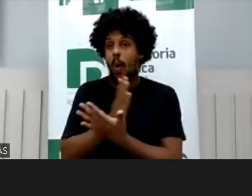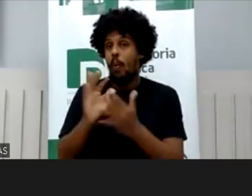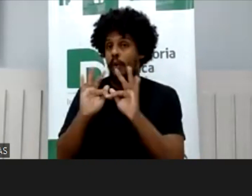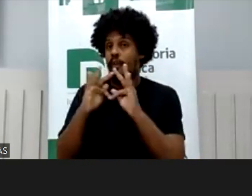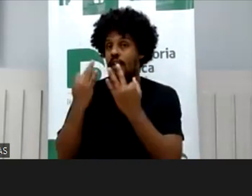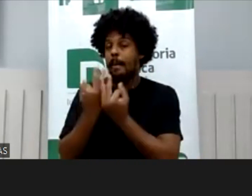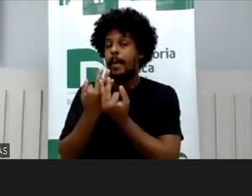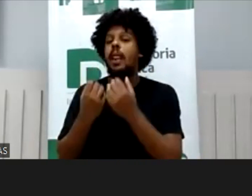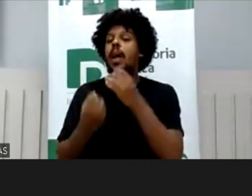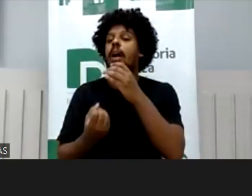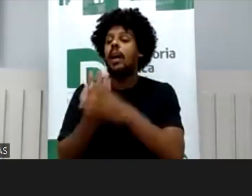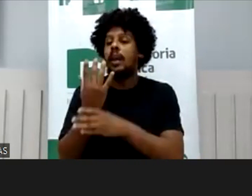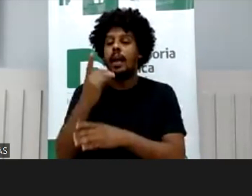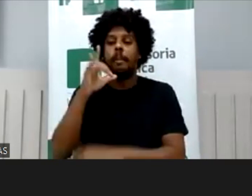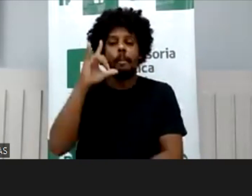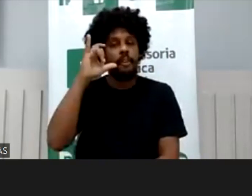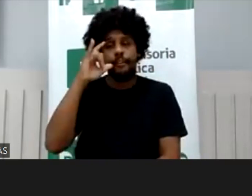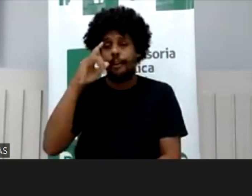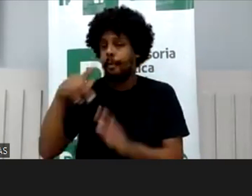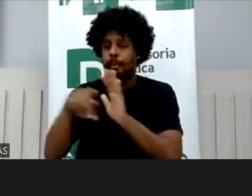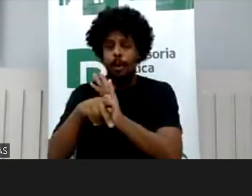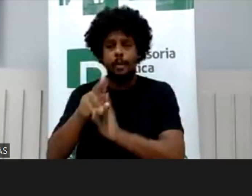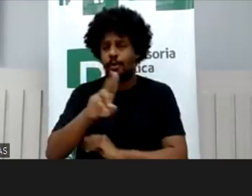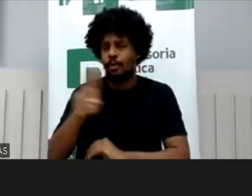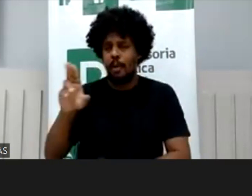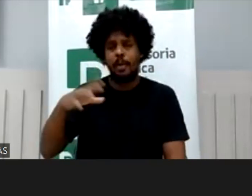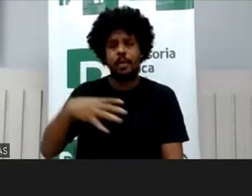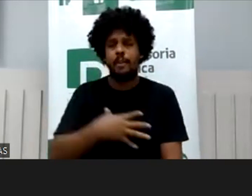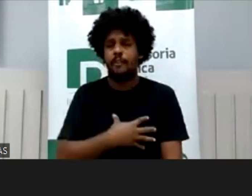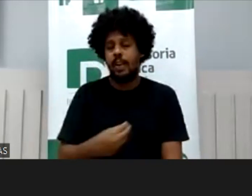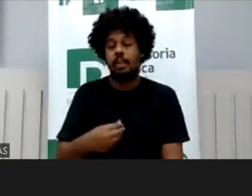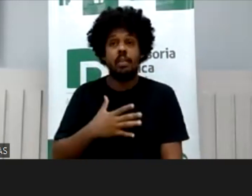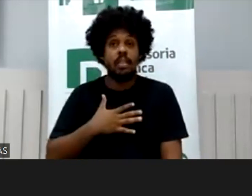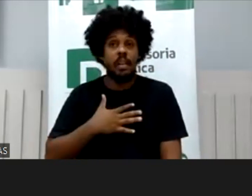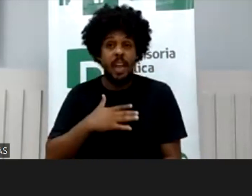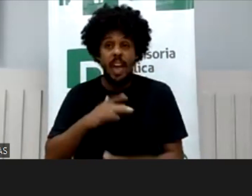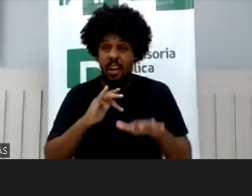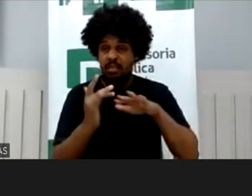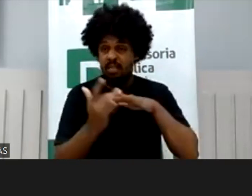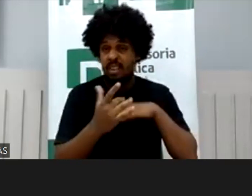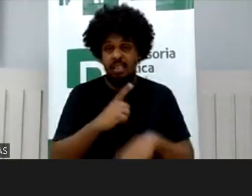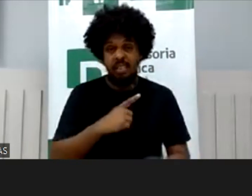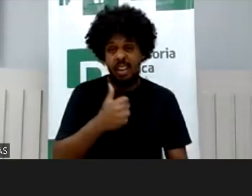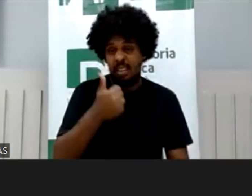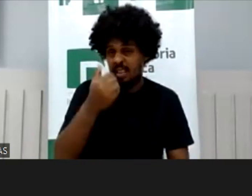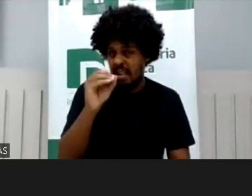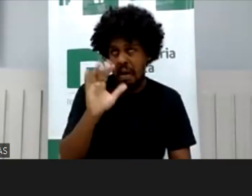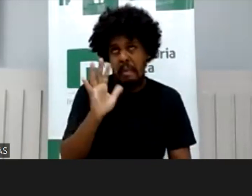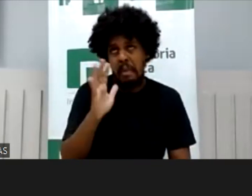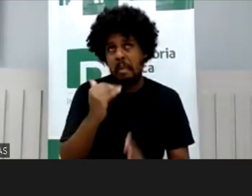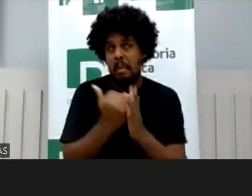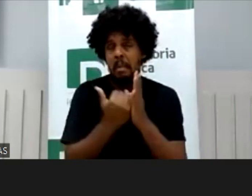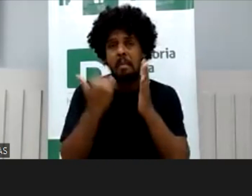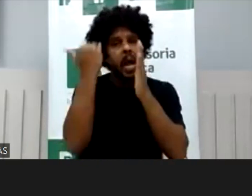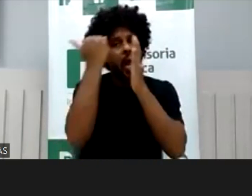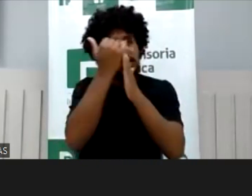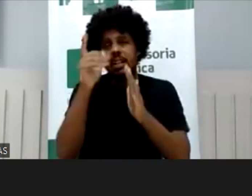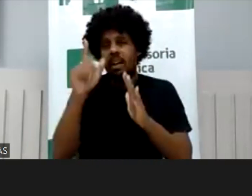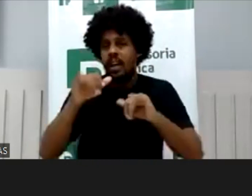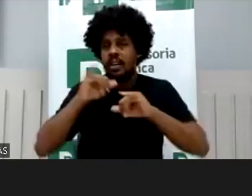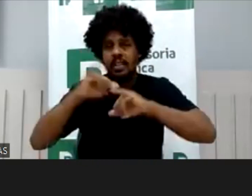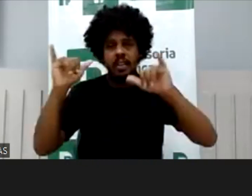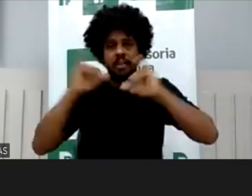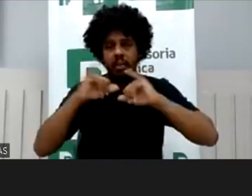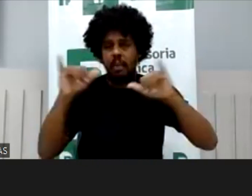dos filhos, eu conheço vários, na minha rede social deve ter aí uns 10, ou mais, que criaram perfis e que divulgam as crianças